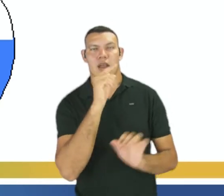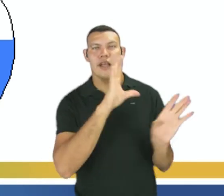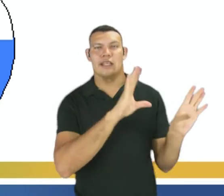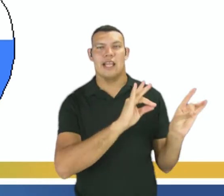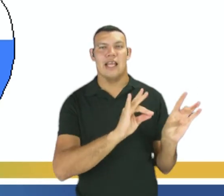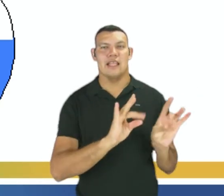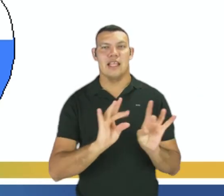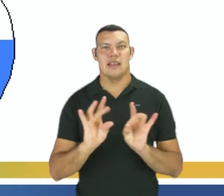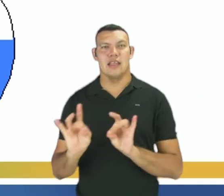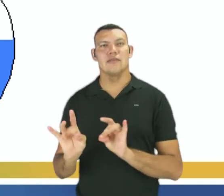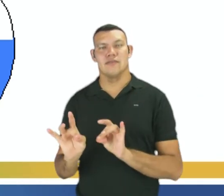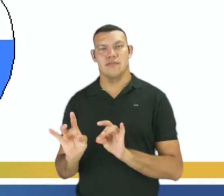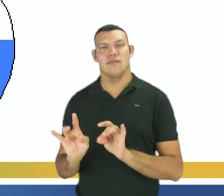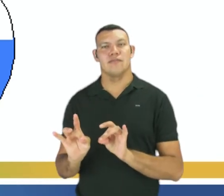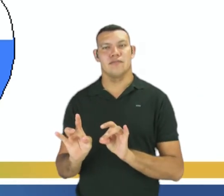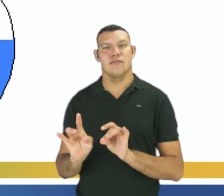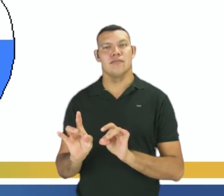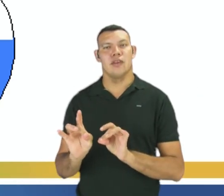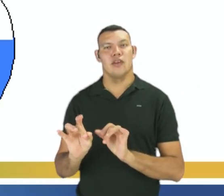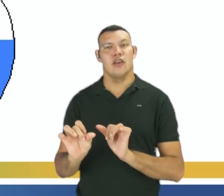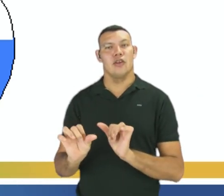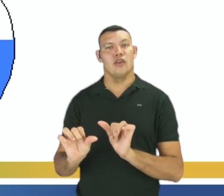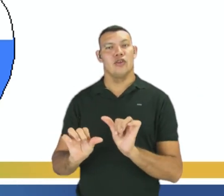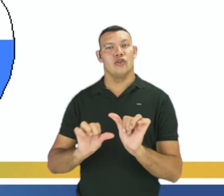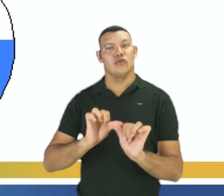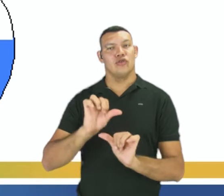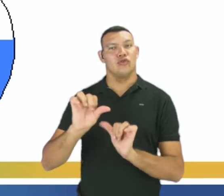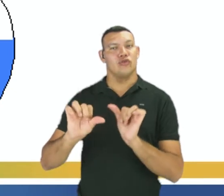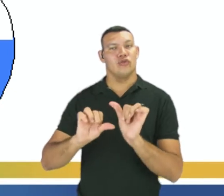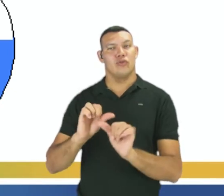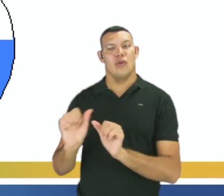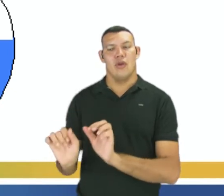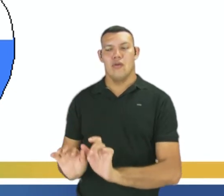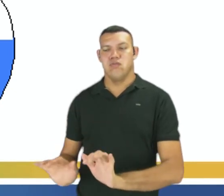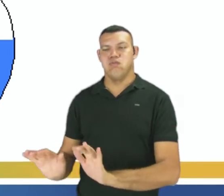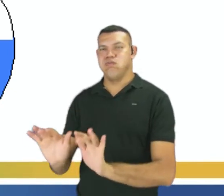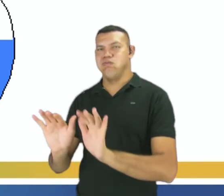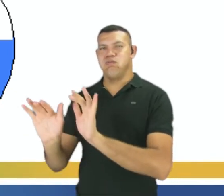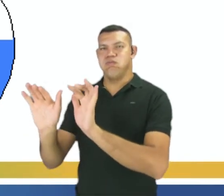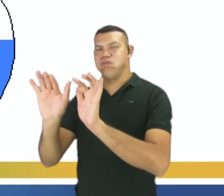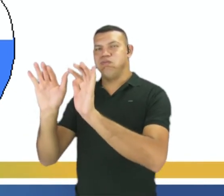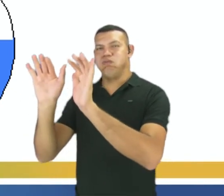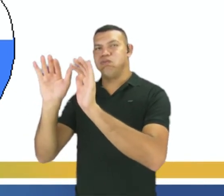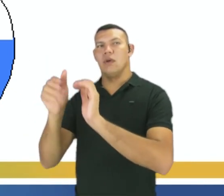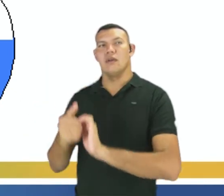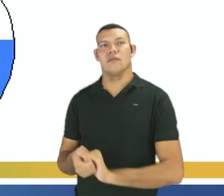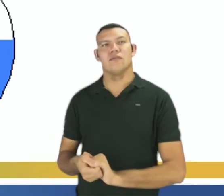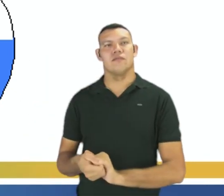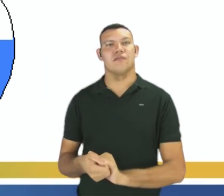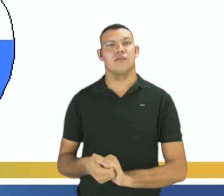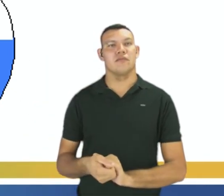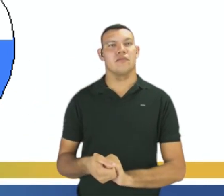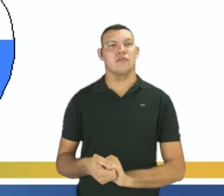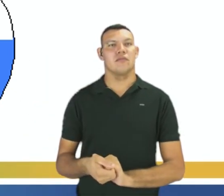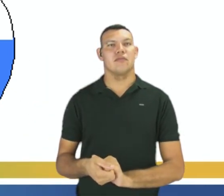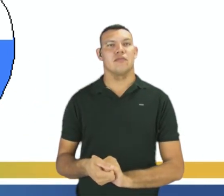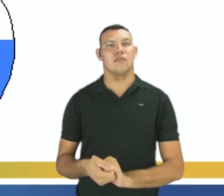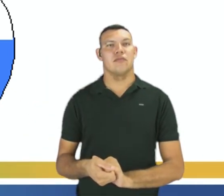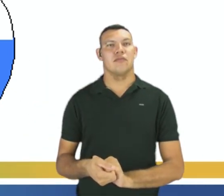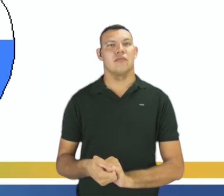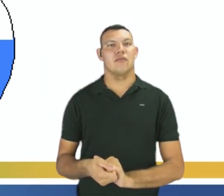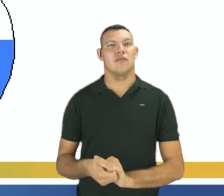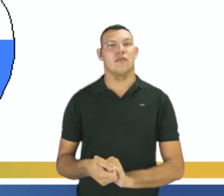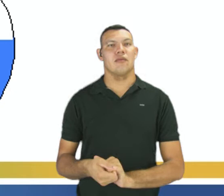sendo transformada em água no estado gasoso. Esse L indica que ela está no estado líquido. Esse G